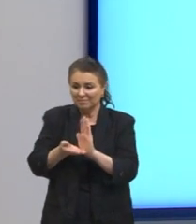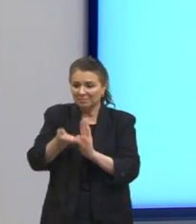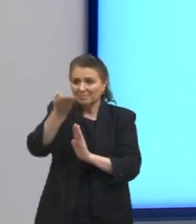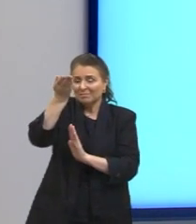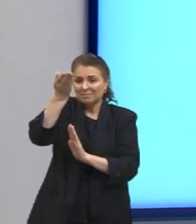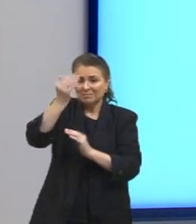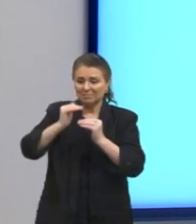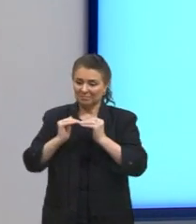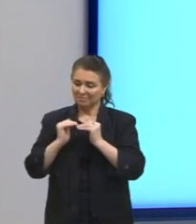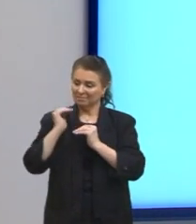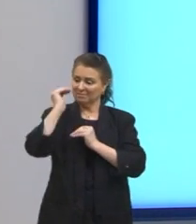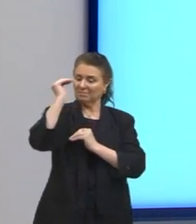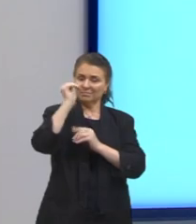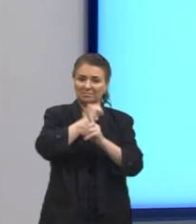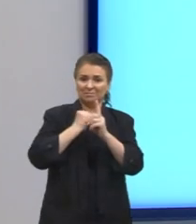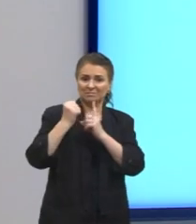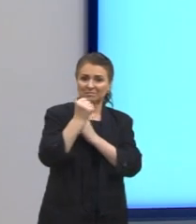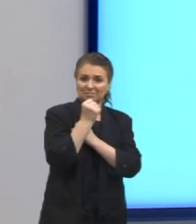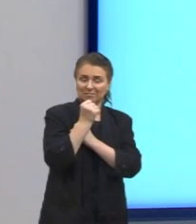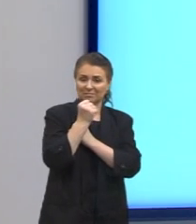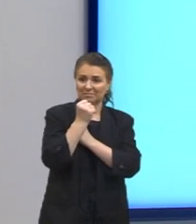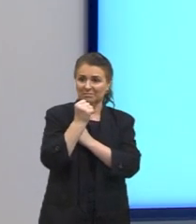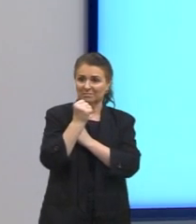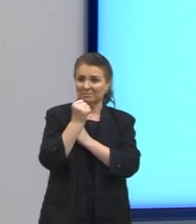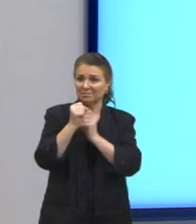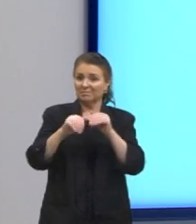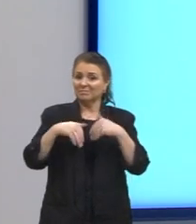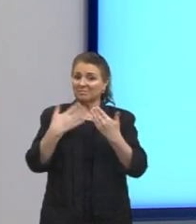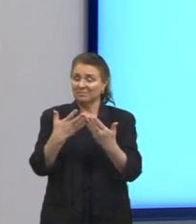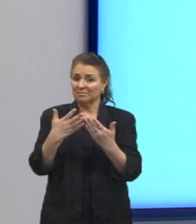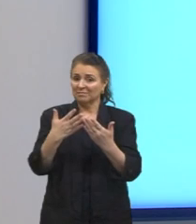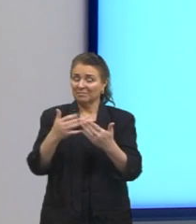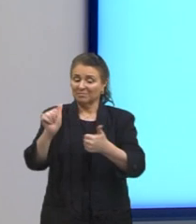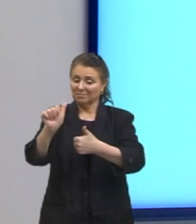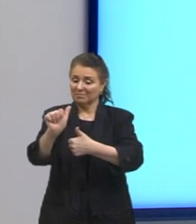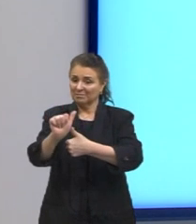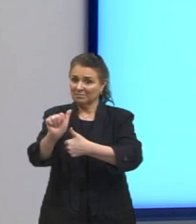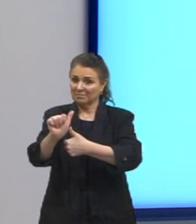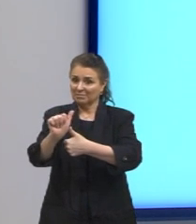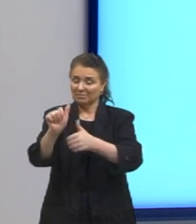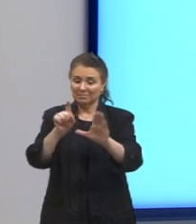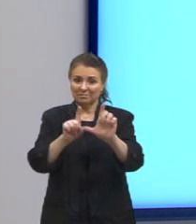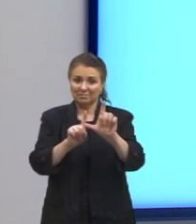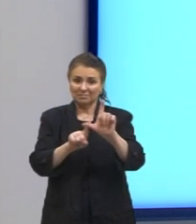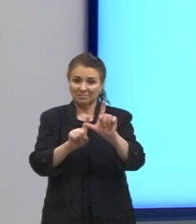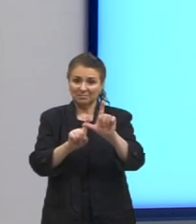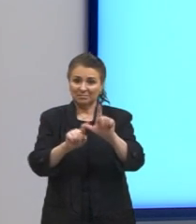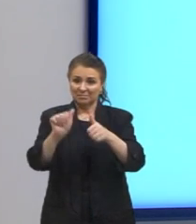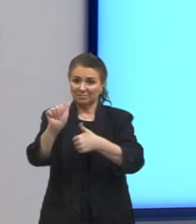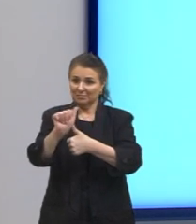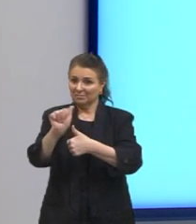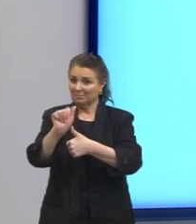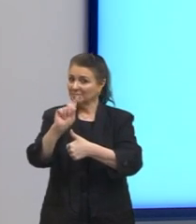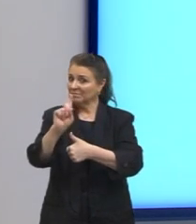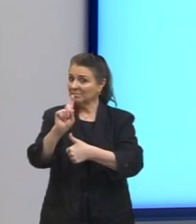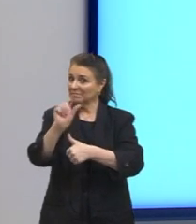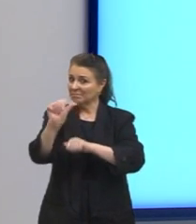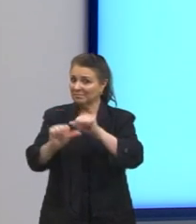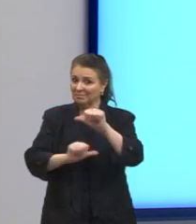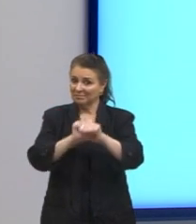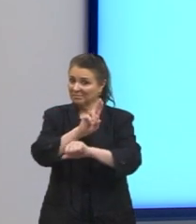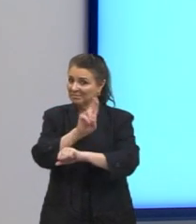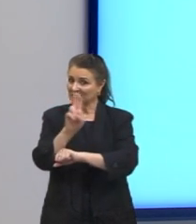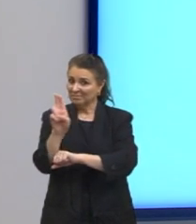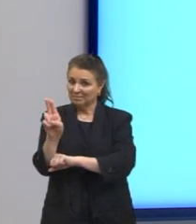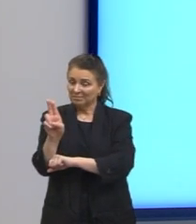se é uma ascensão social, só pode ser a letra A. Porque não tem nada a ver com a mudança de nome dela. Em nenhum